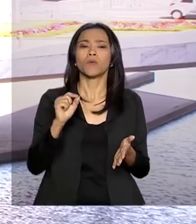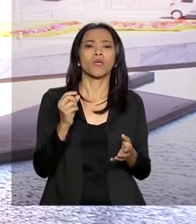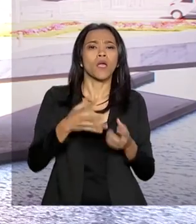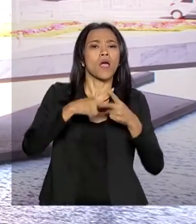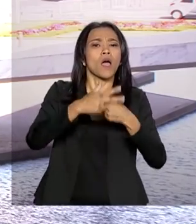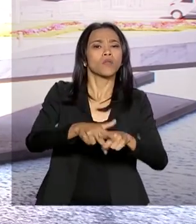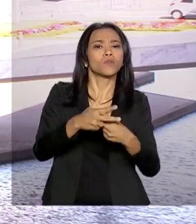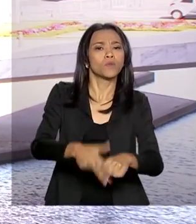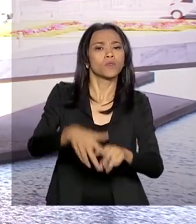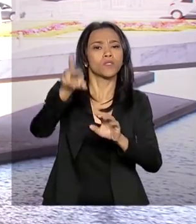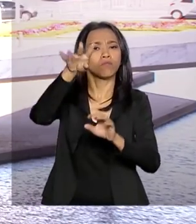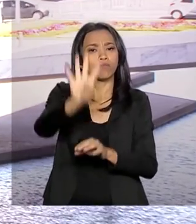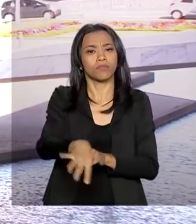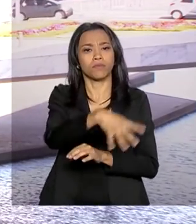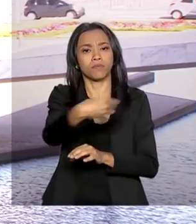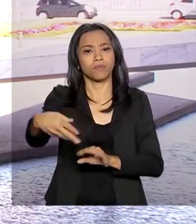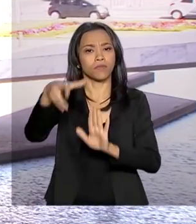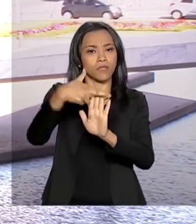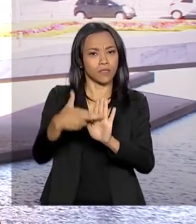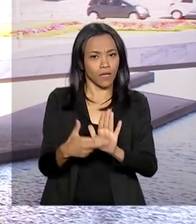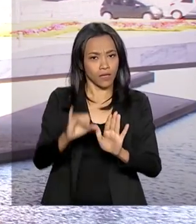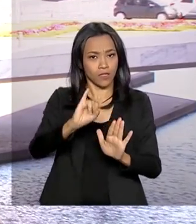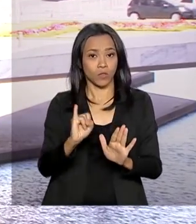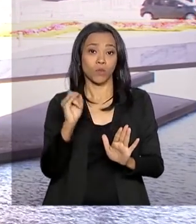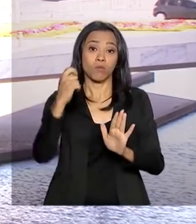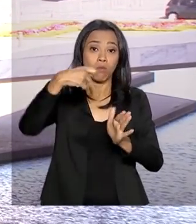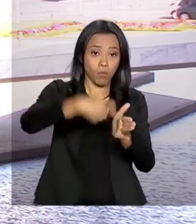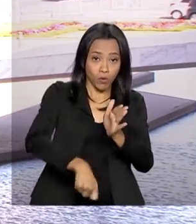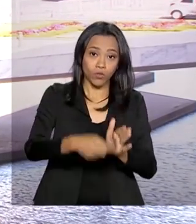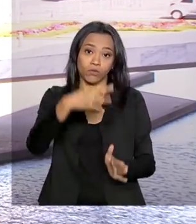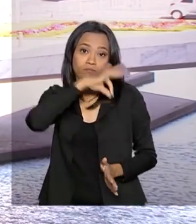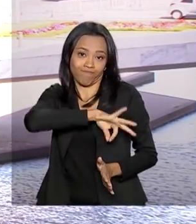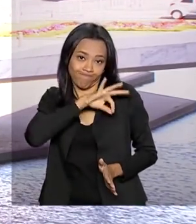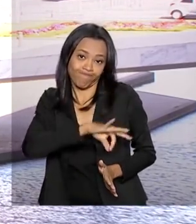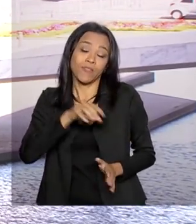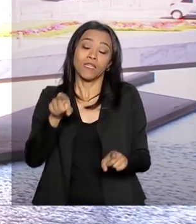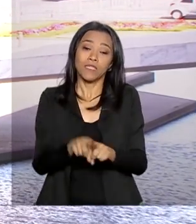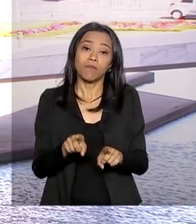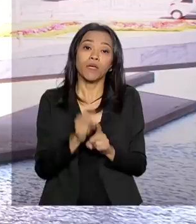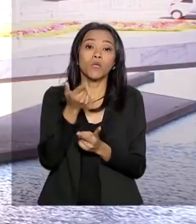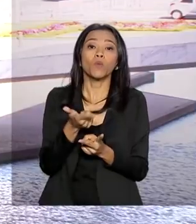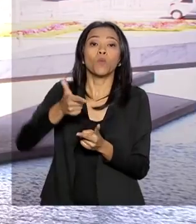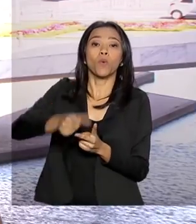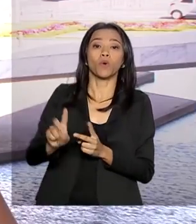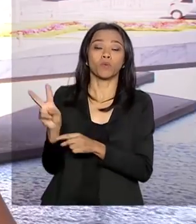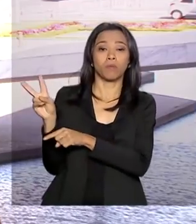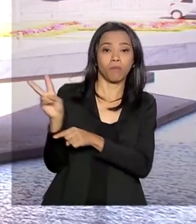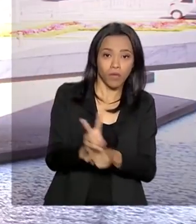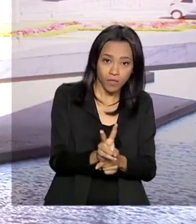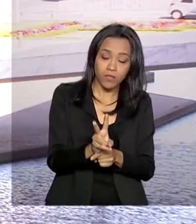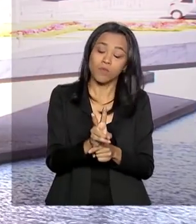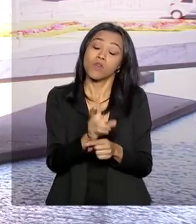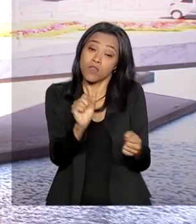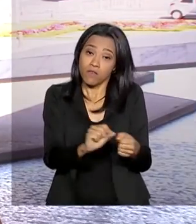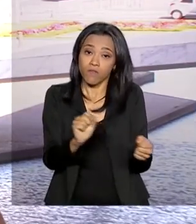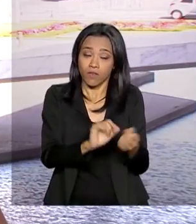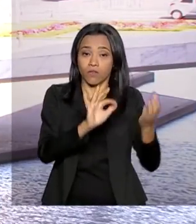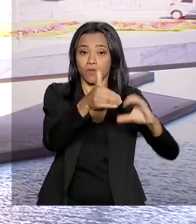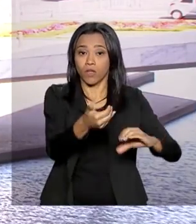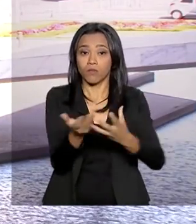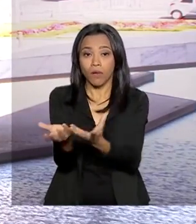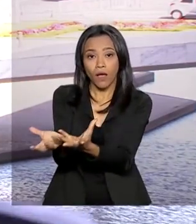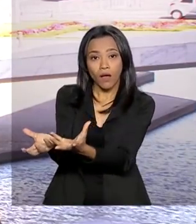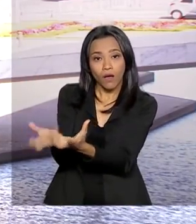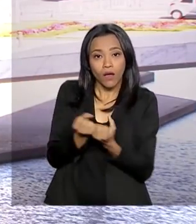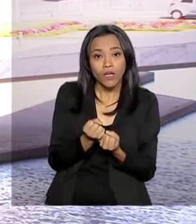imposto de renda e também sobre o pedido de crédito suplementar que o governo fez ao Congresso para tentar captar aí cerca de R